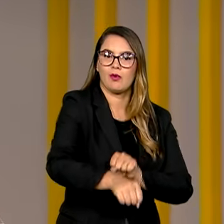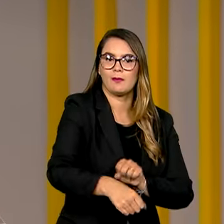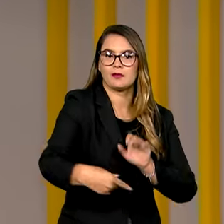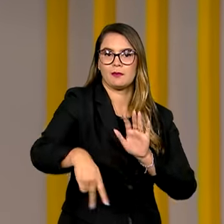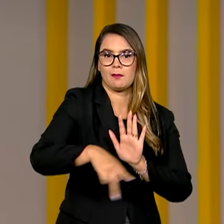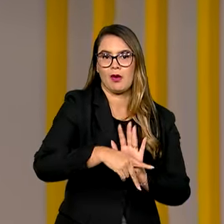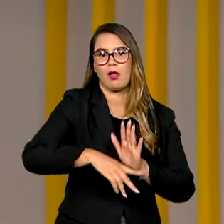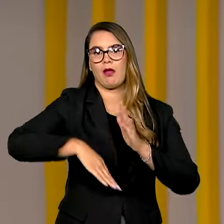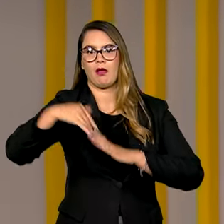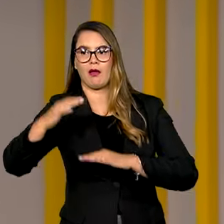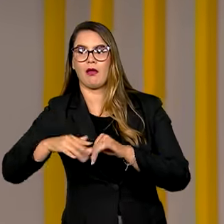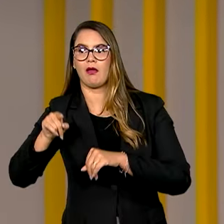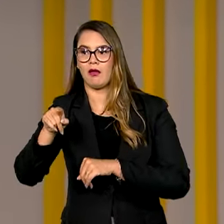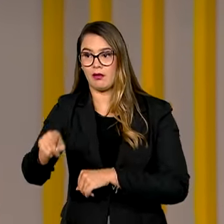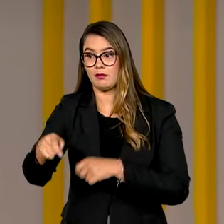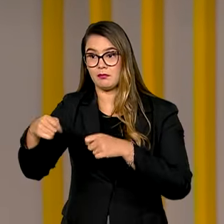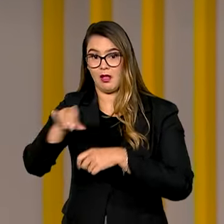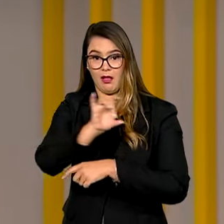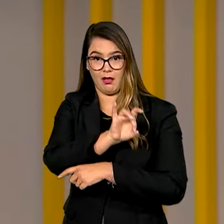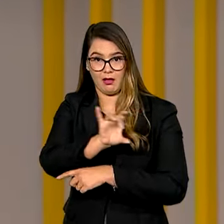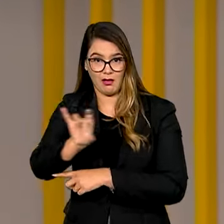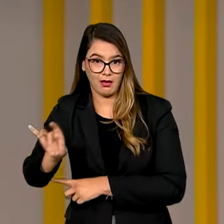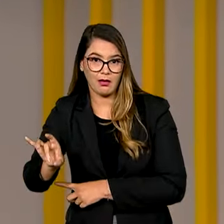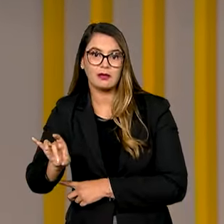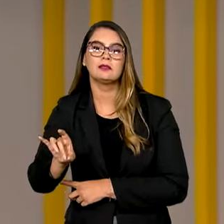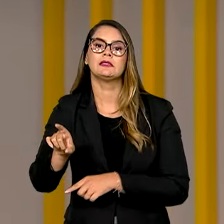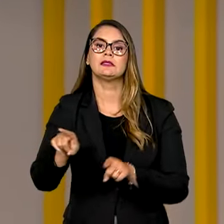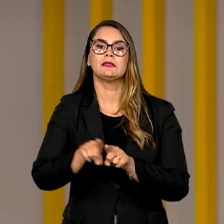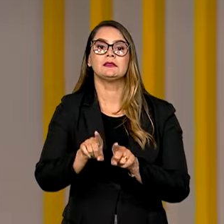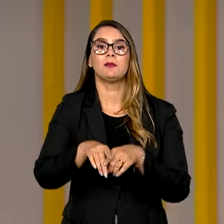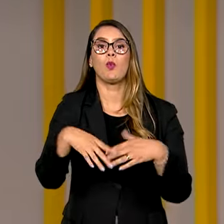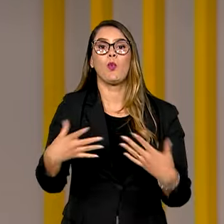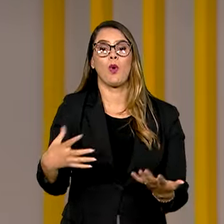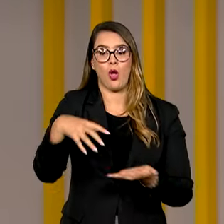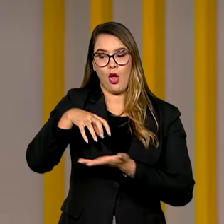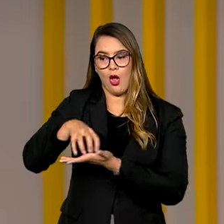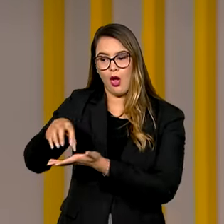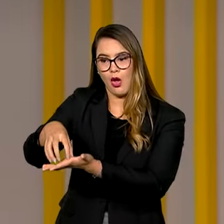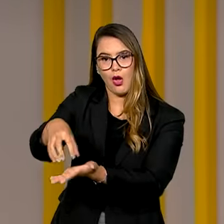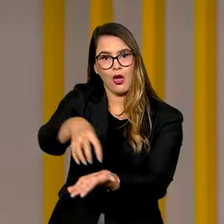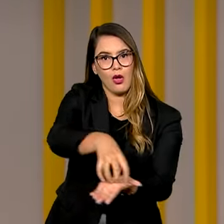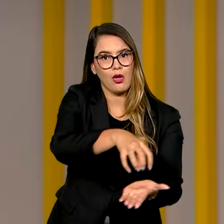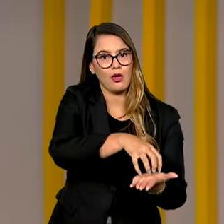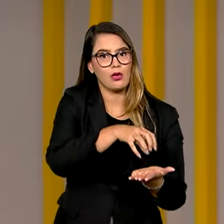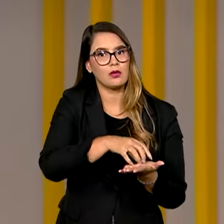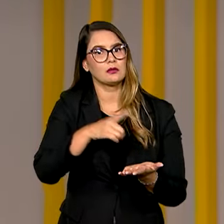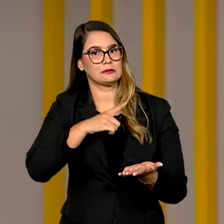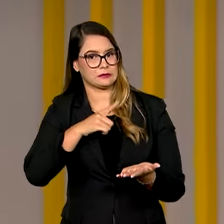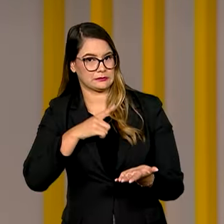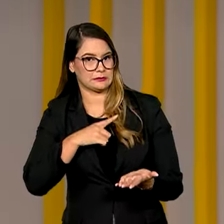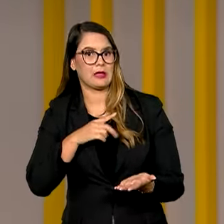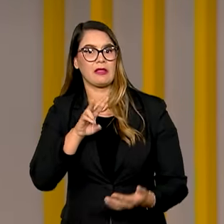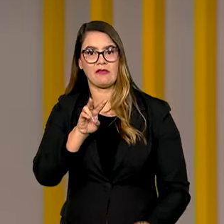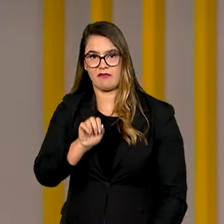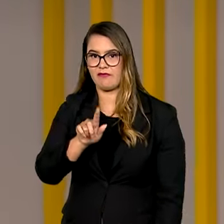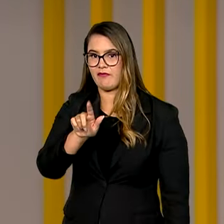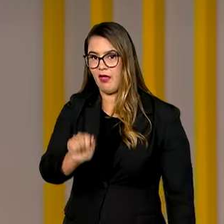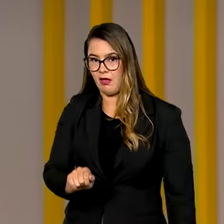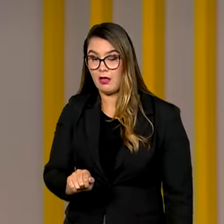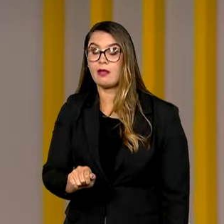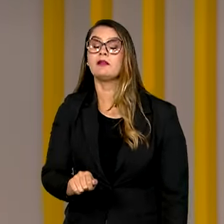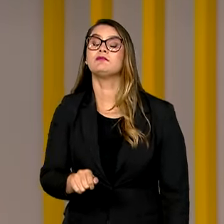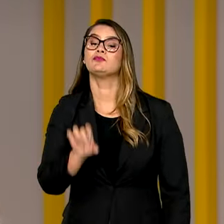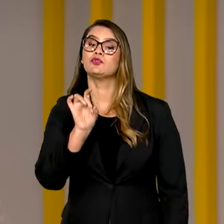e especialidades necessárias para cada cargo e para que órgãos públicos o concurso nacional unificado será válido,